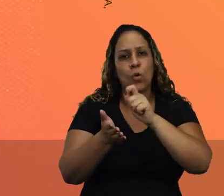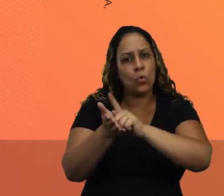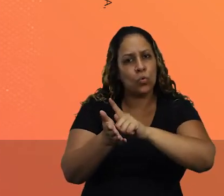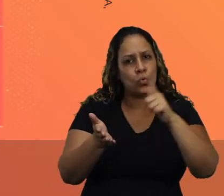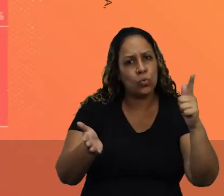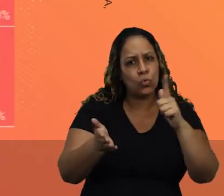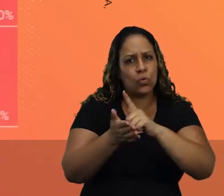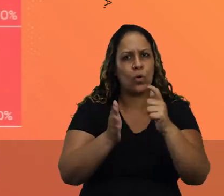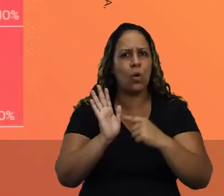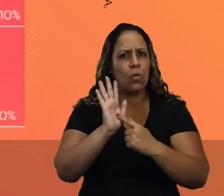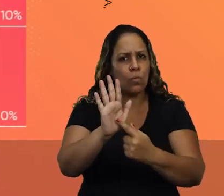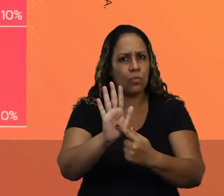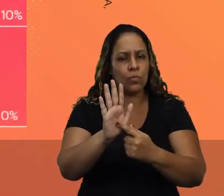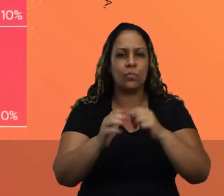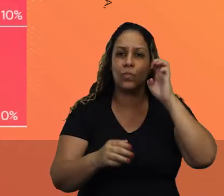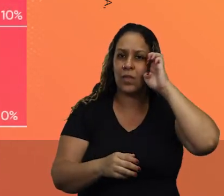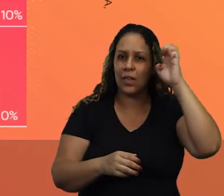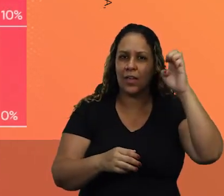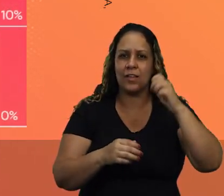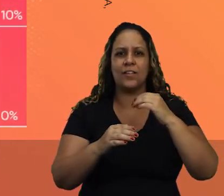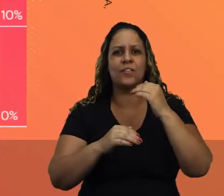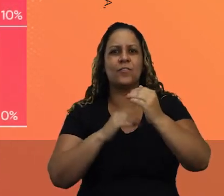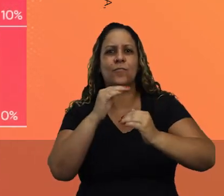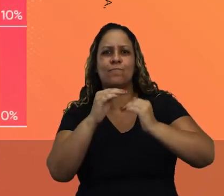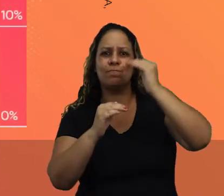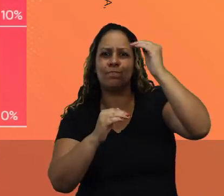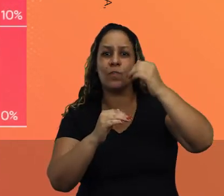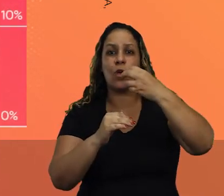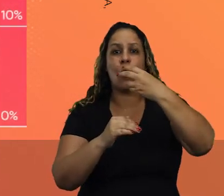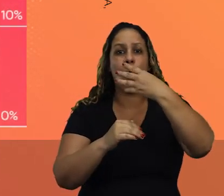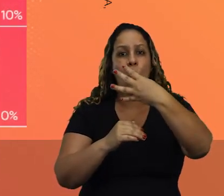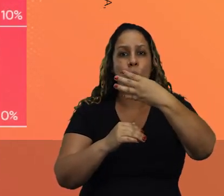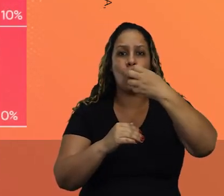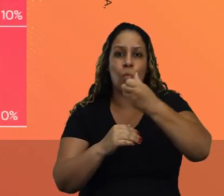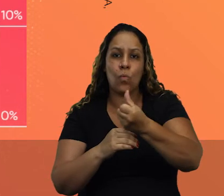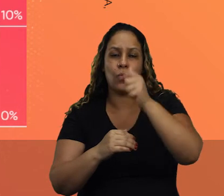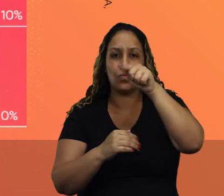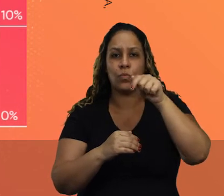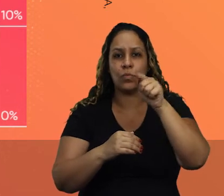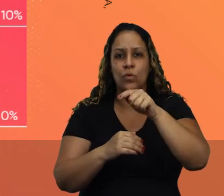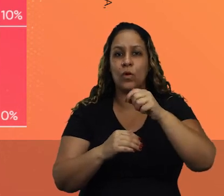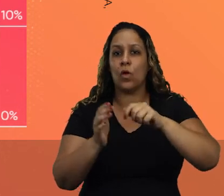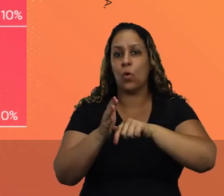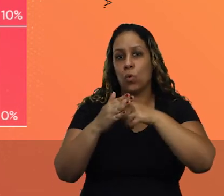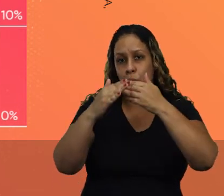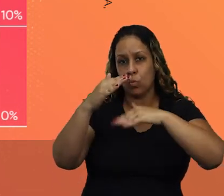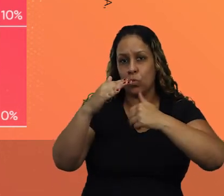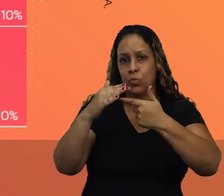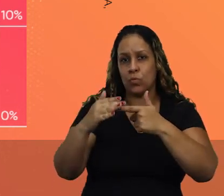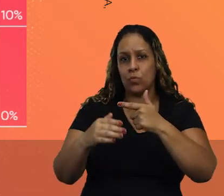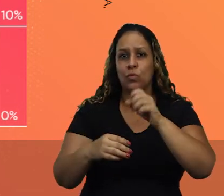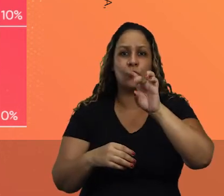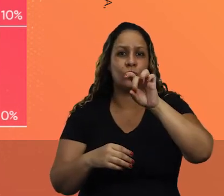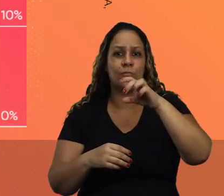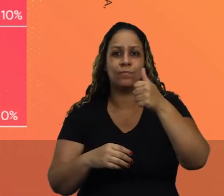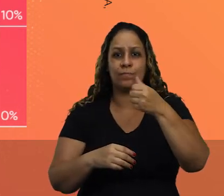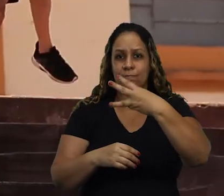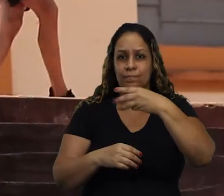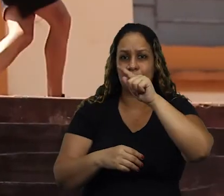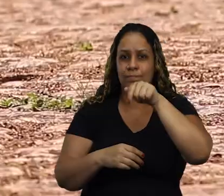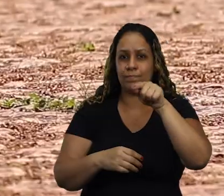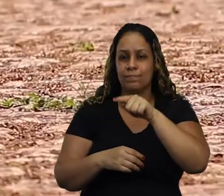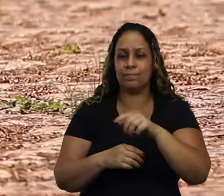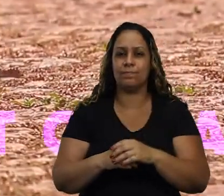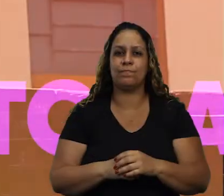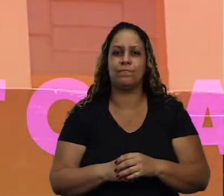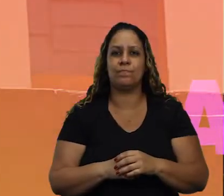Jornal Oi Imparcial apontam. Edinho lidere isolado com 46%. O segundo colocado está com 13%.